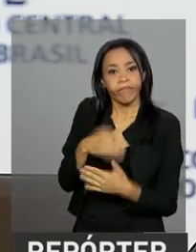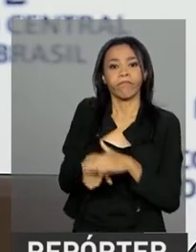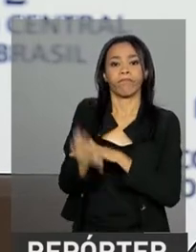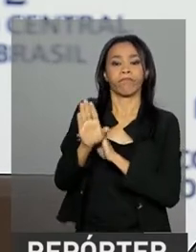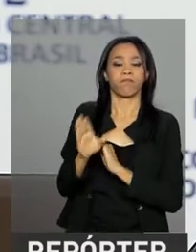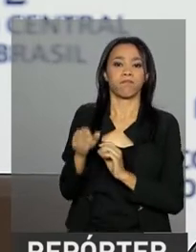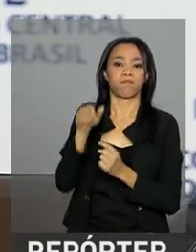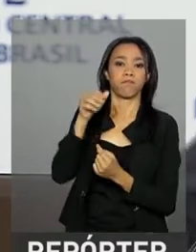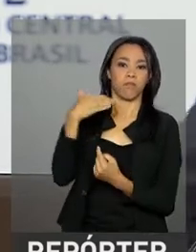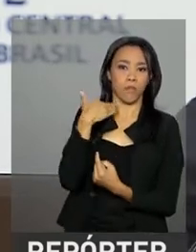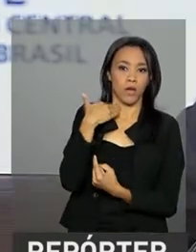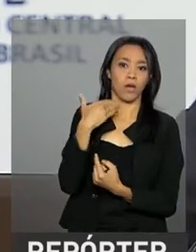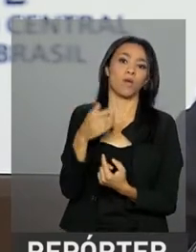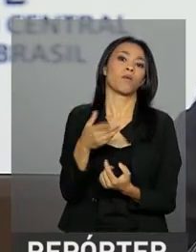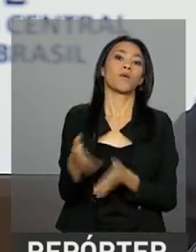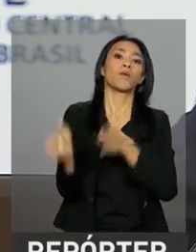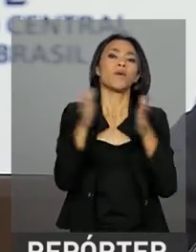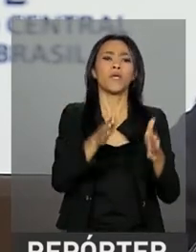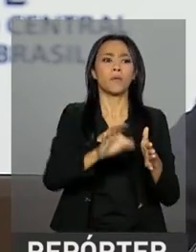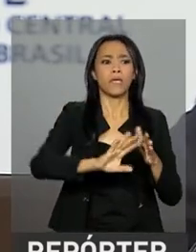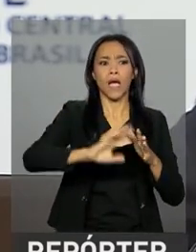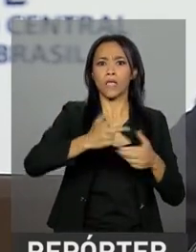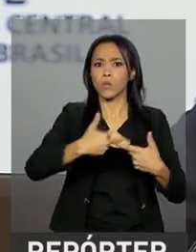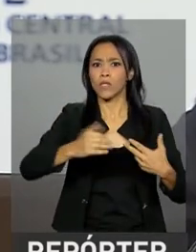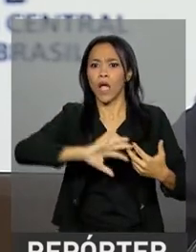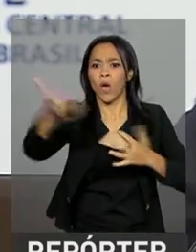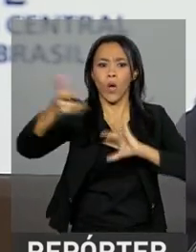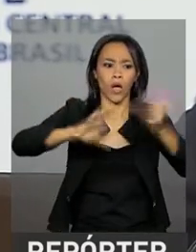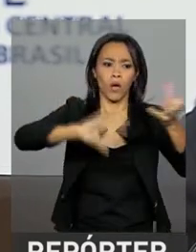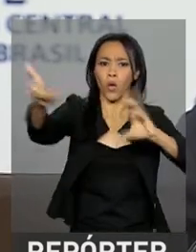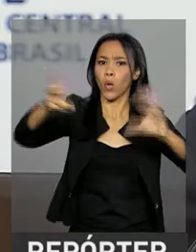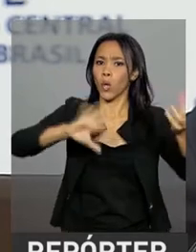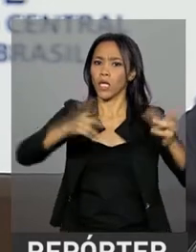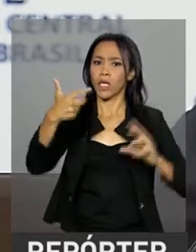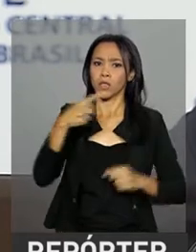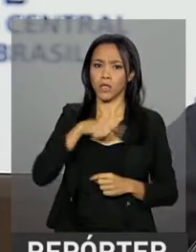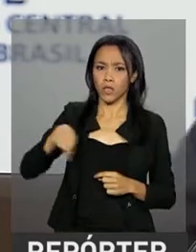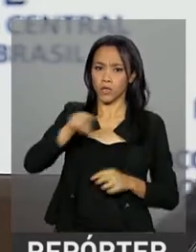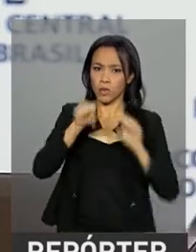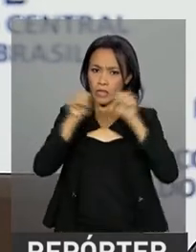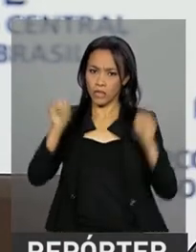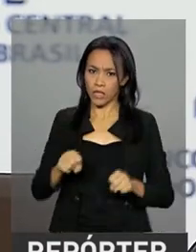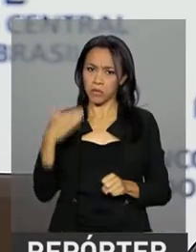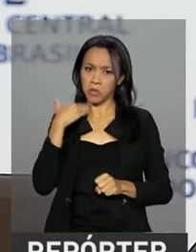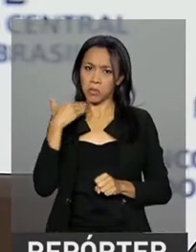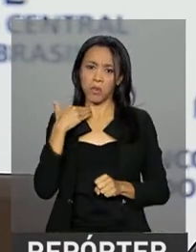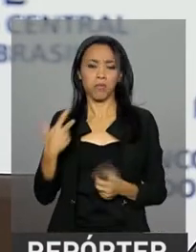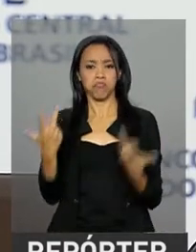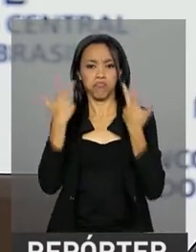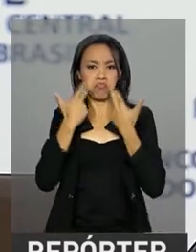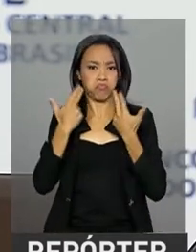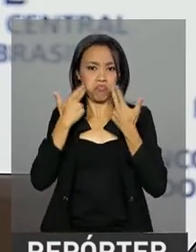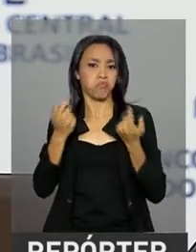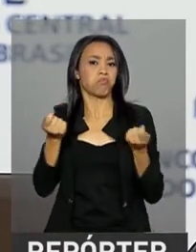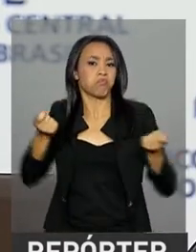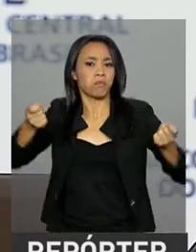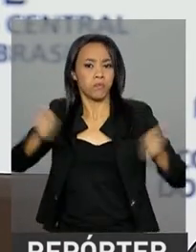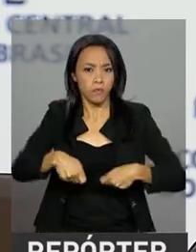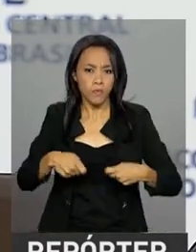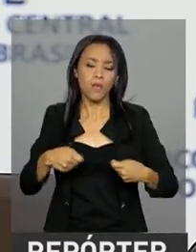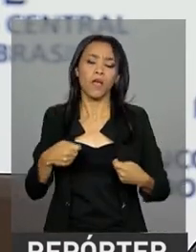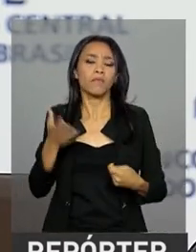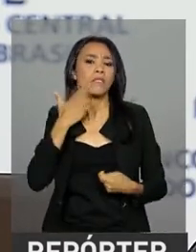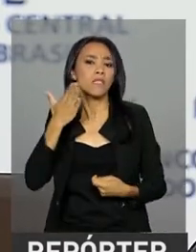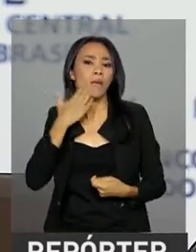de estresse não mostram dificuldades do sistema para enfrentar